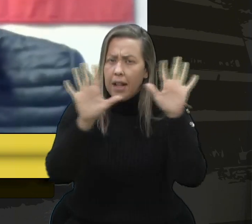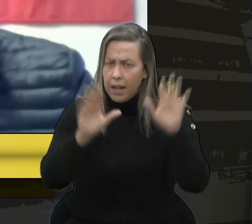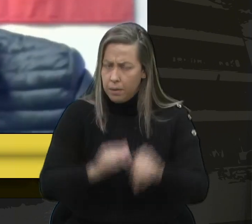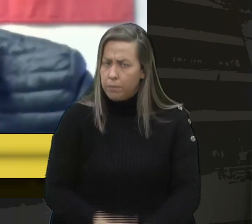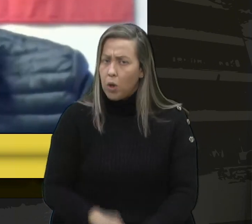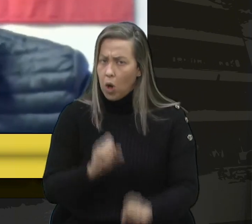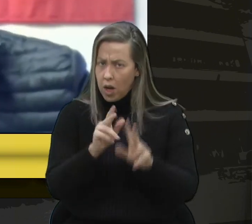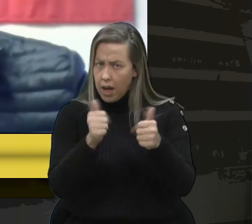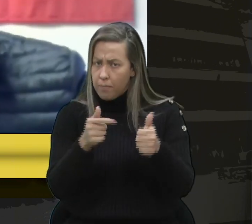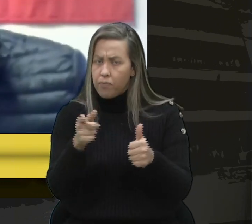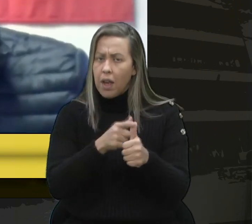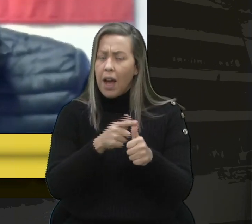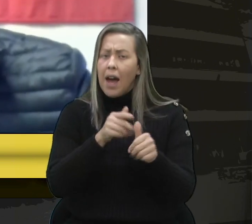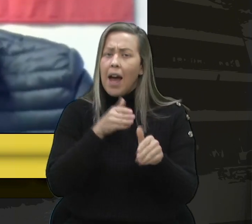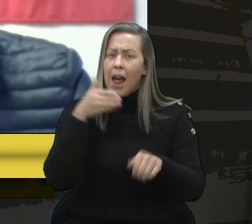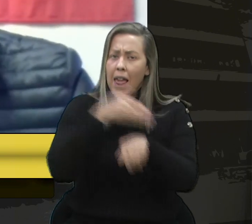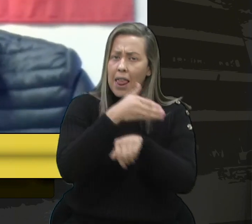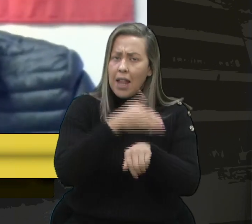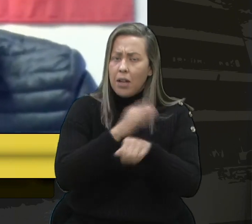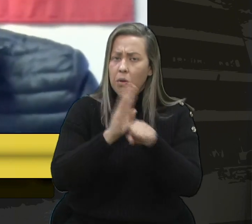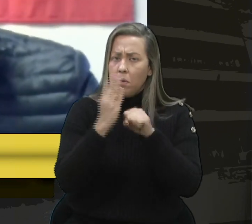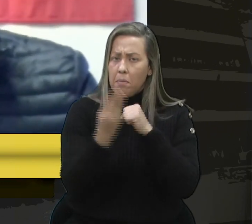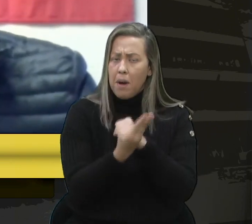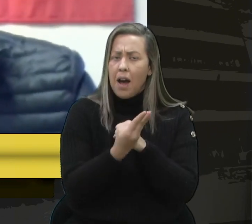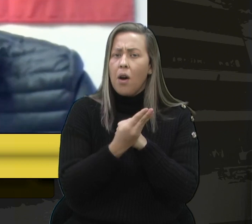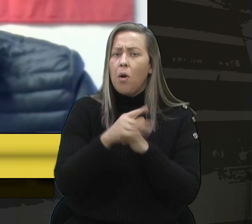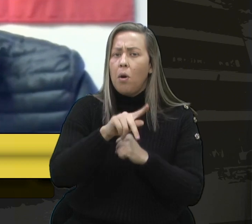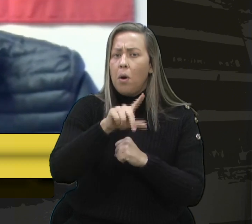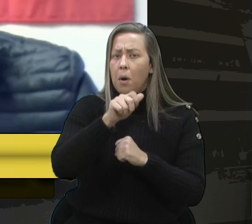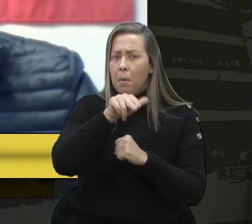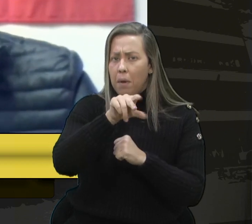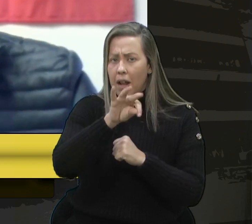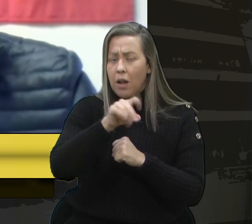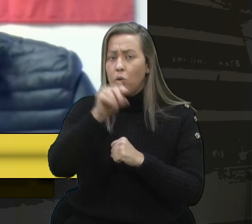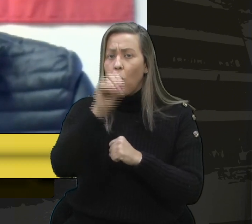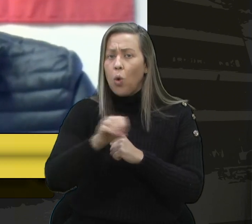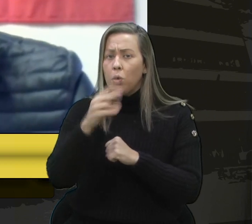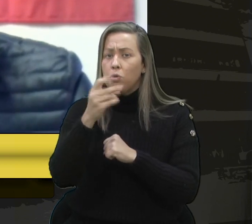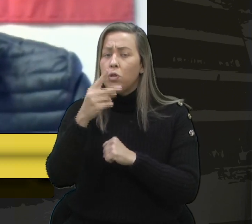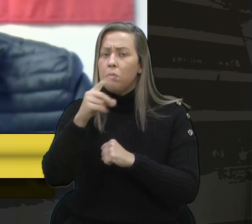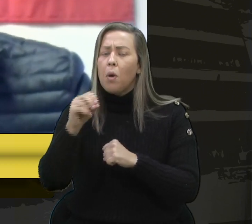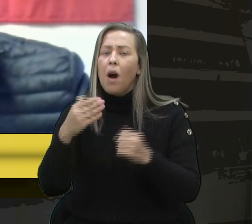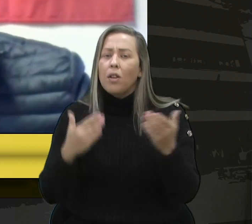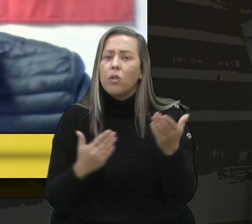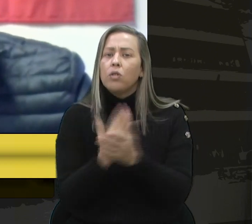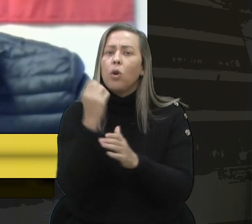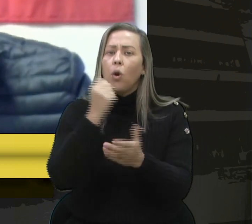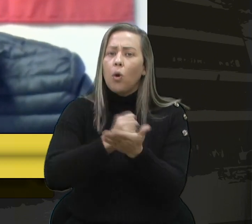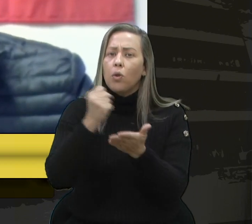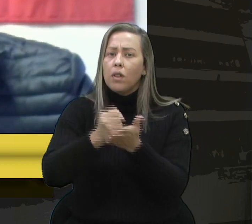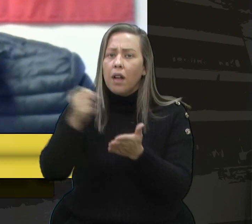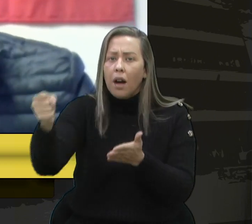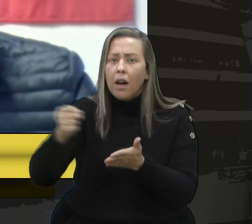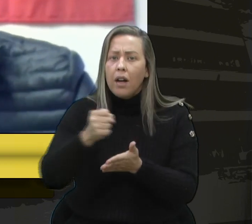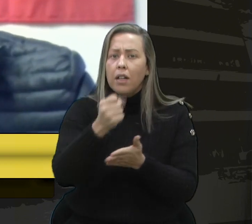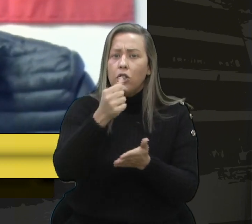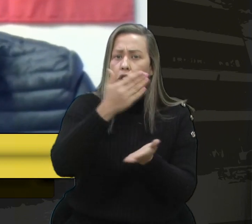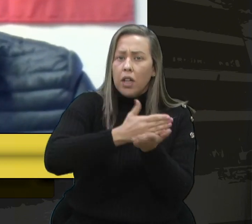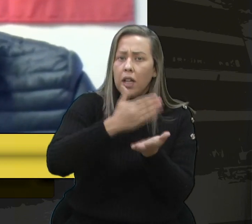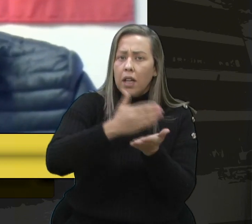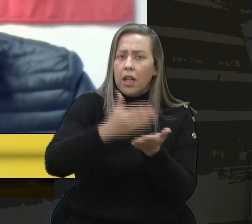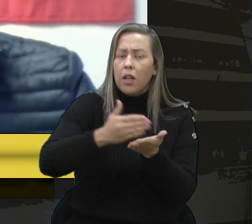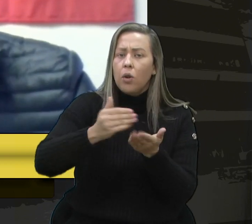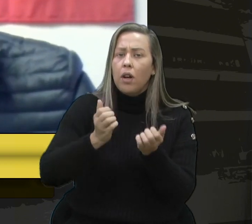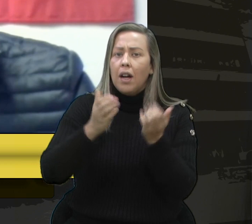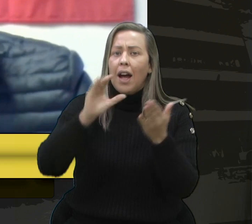Acesso ao bairro Planalto. Em outubro de 2014, esta casa autorizou o Executivo a contratar a operação de crédito externo